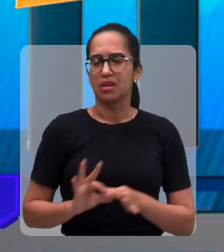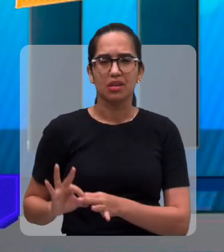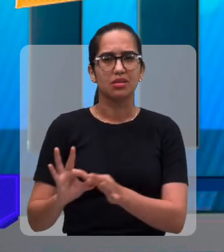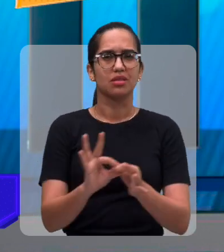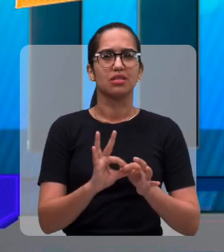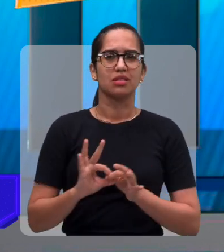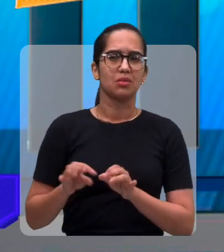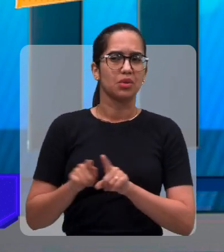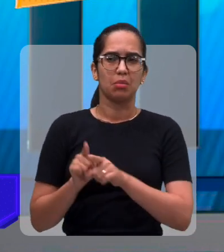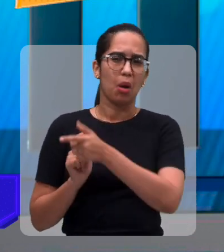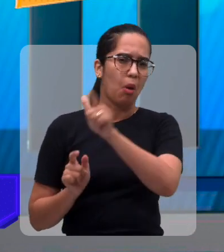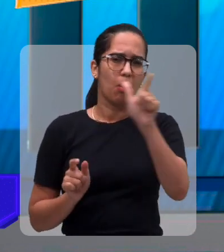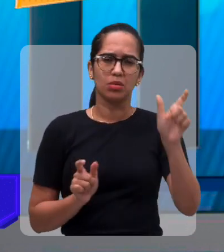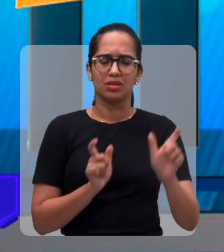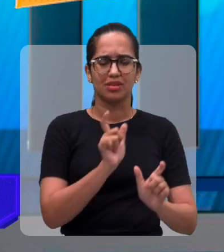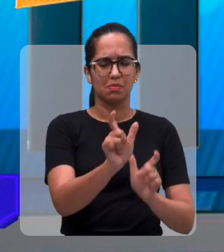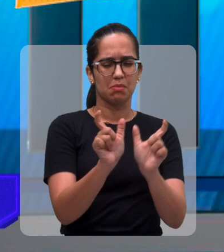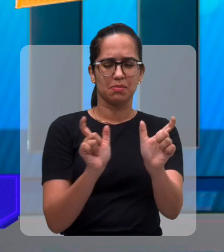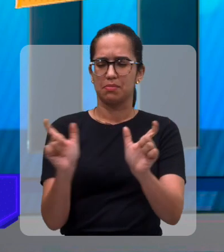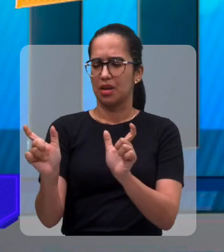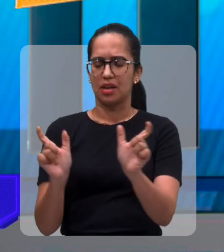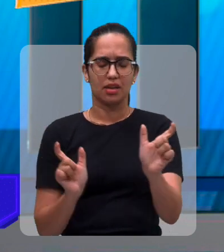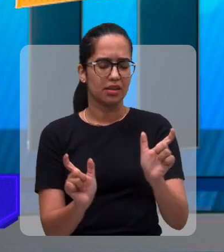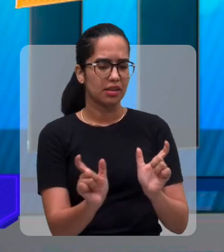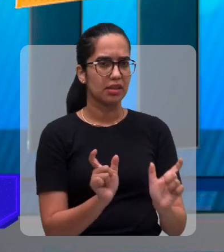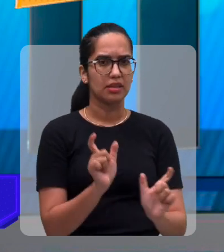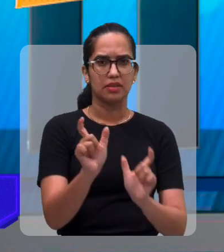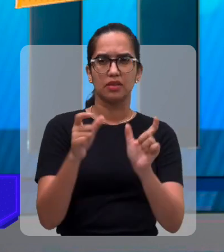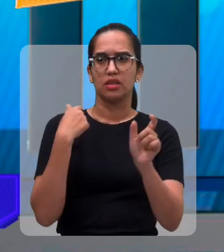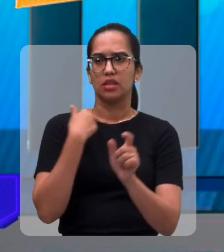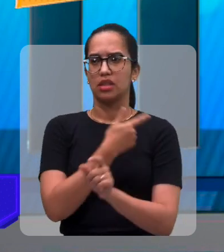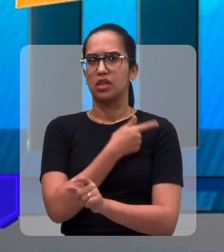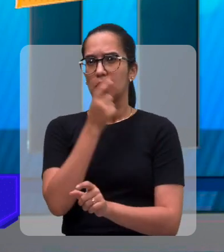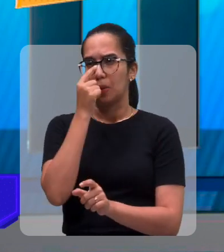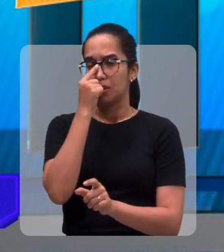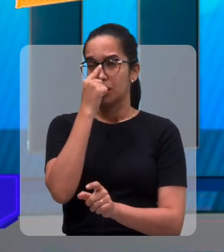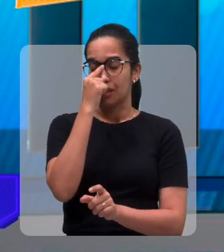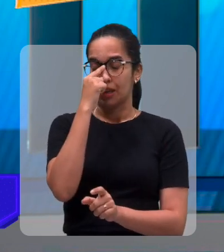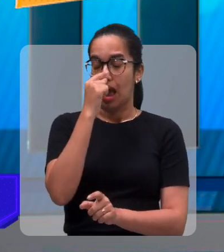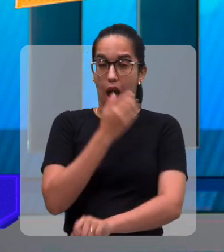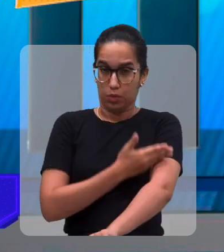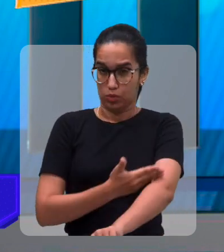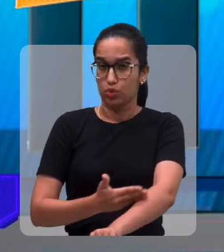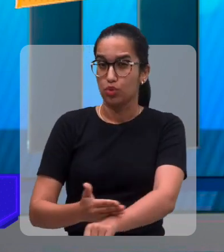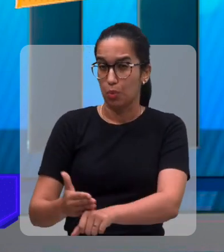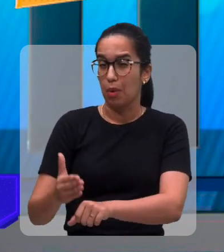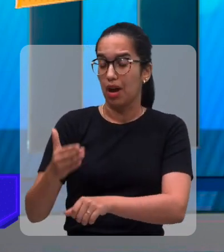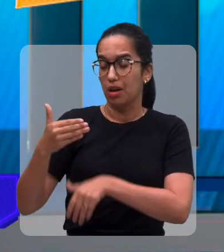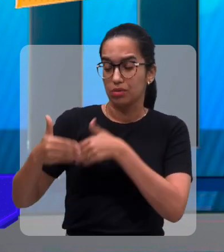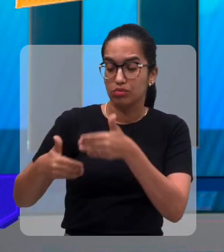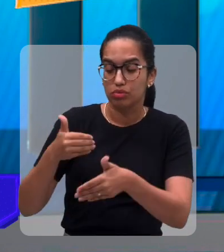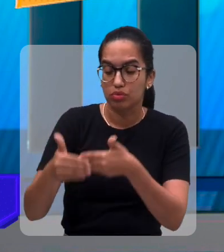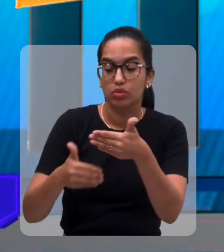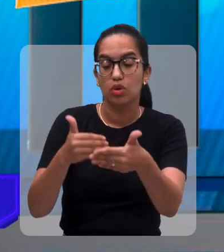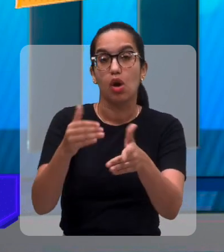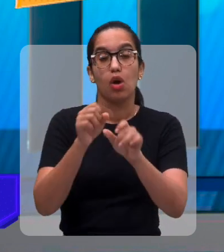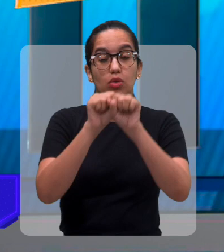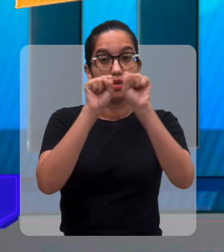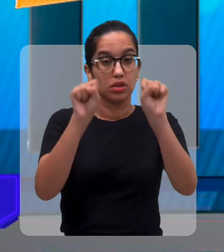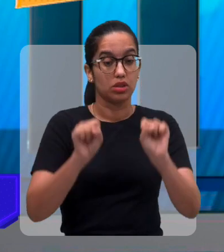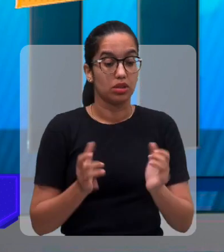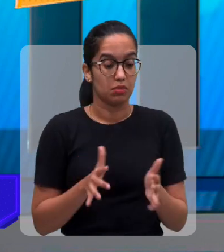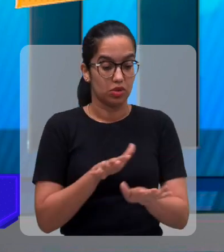termos aí que ao longo do tempo a gente foi se habituando com ele, o sistema de inclusão da pessoa com